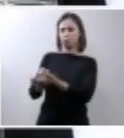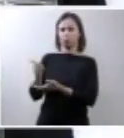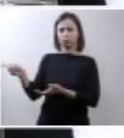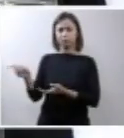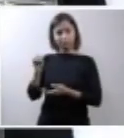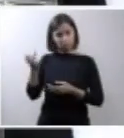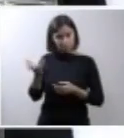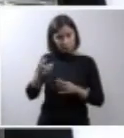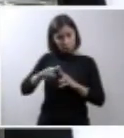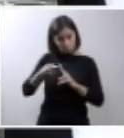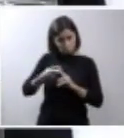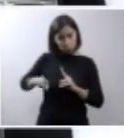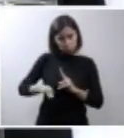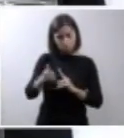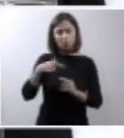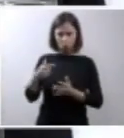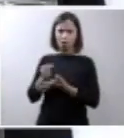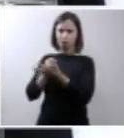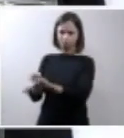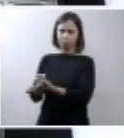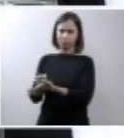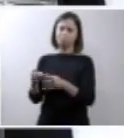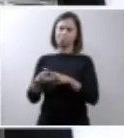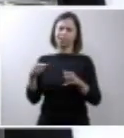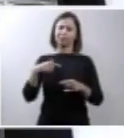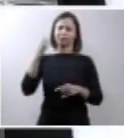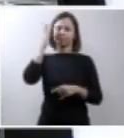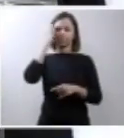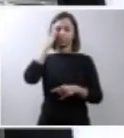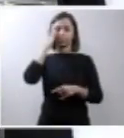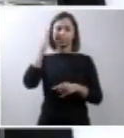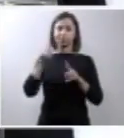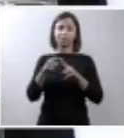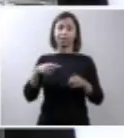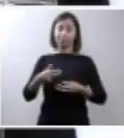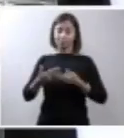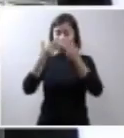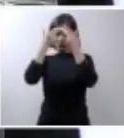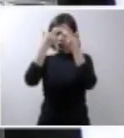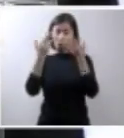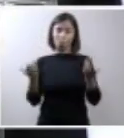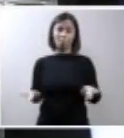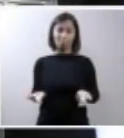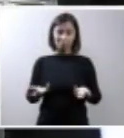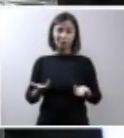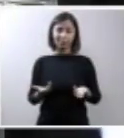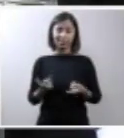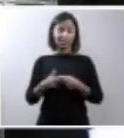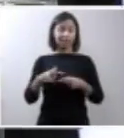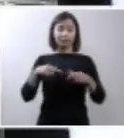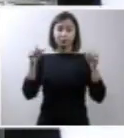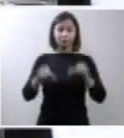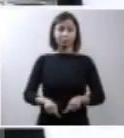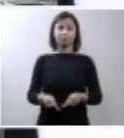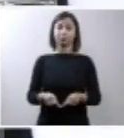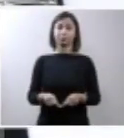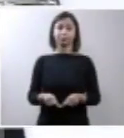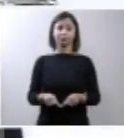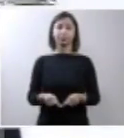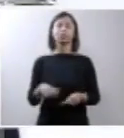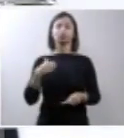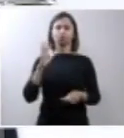essa gestação, nós vamos acompanhar. eu sabendo dentro de mim que o trauma seria bem maior, porque não tem coisa pior do mundo, eu já